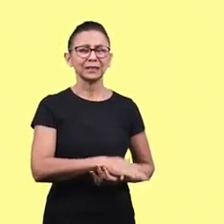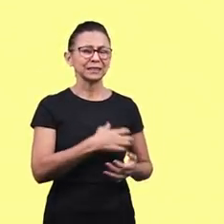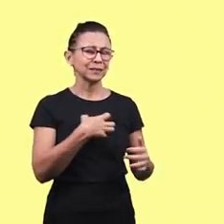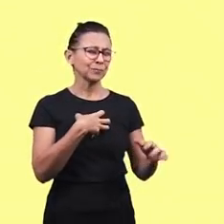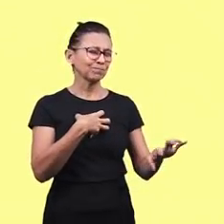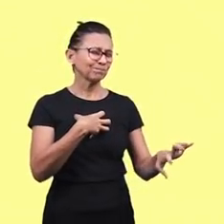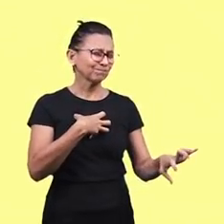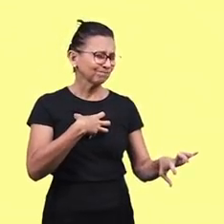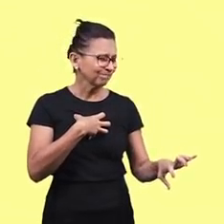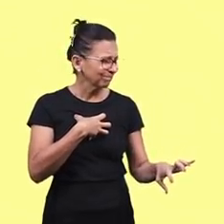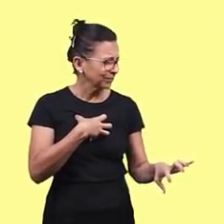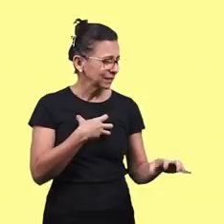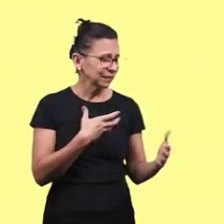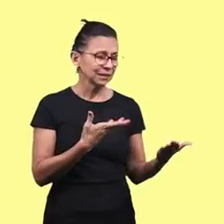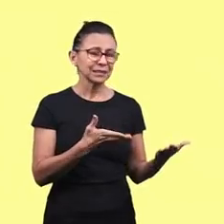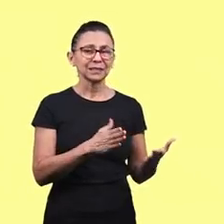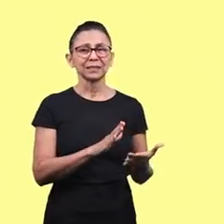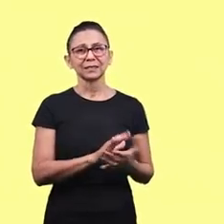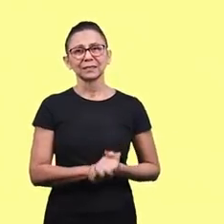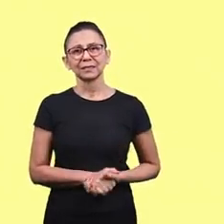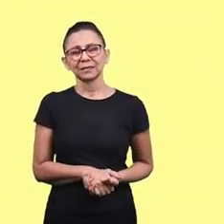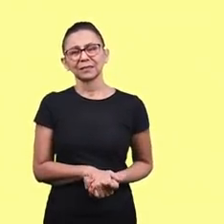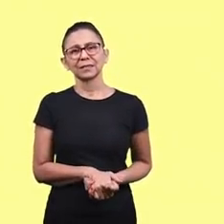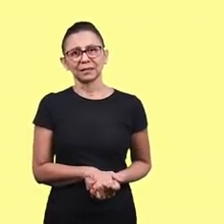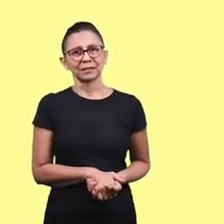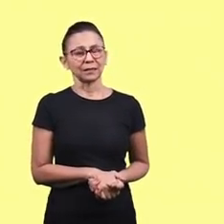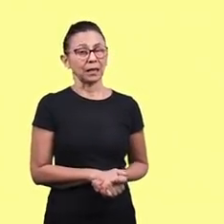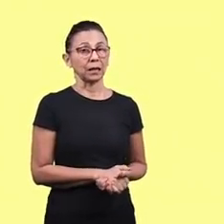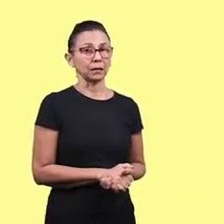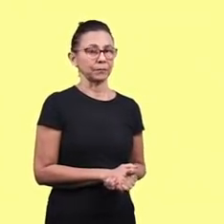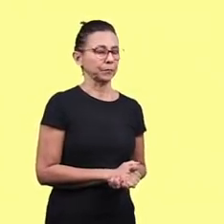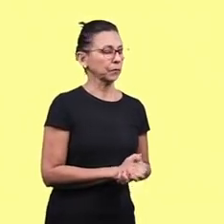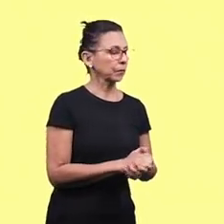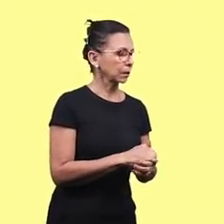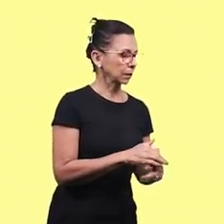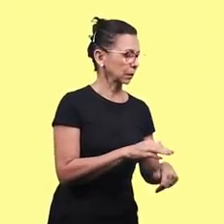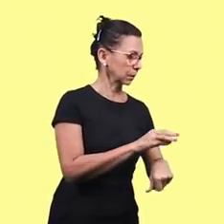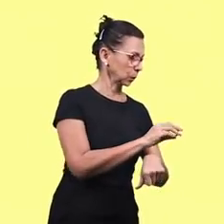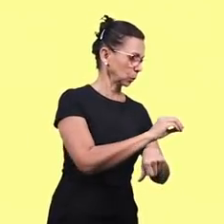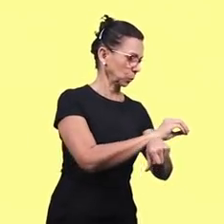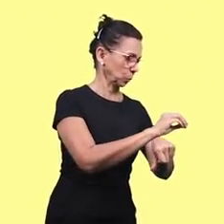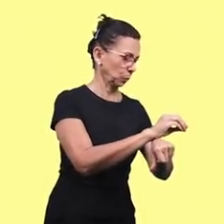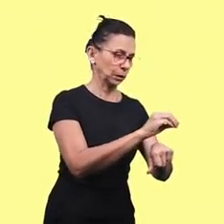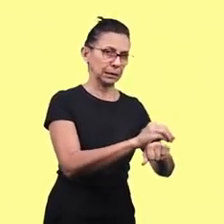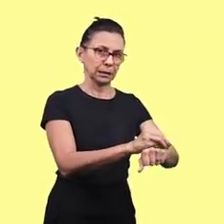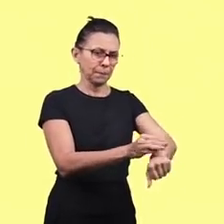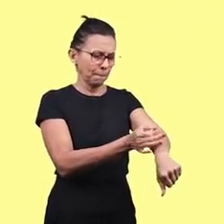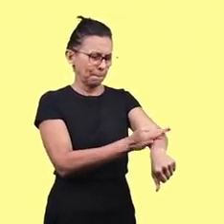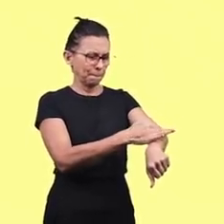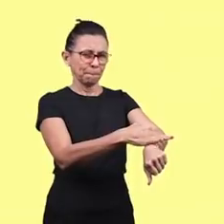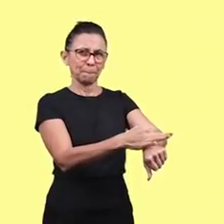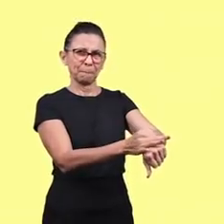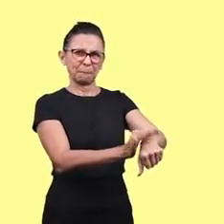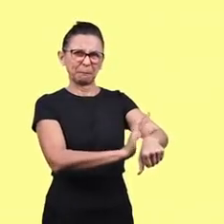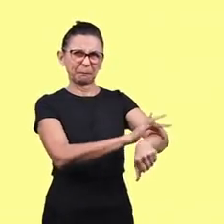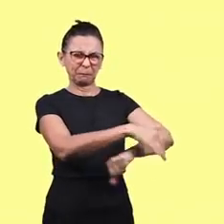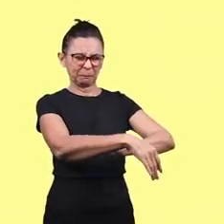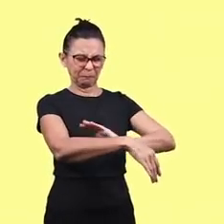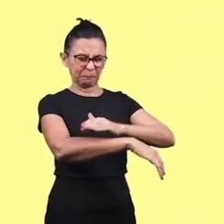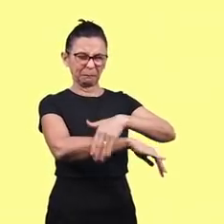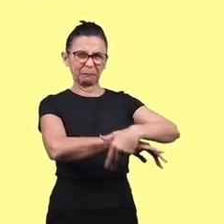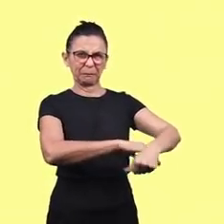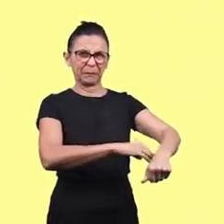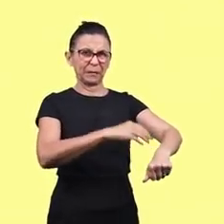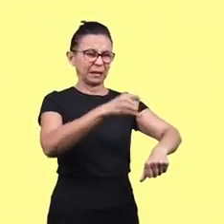dele de íntima compaixão por esse homem. Ele então vai lá e atas feridas daquele homem,